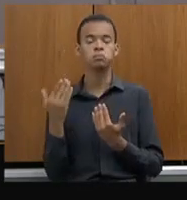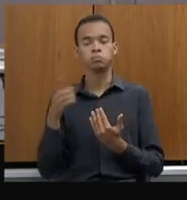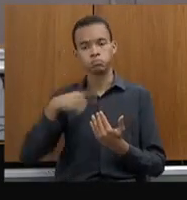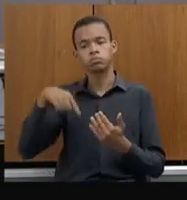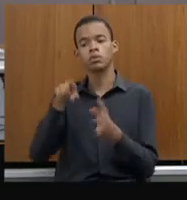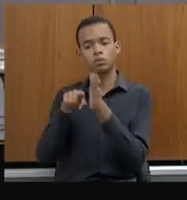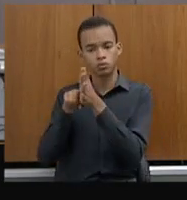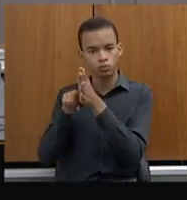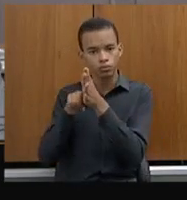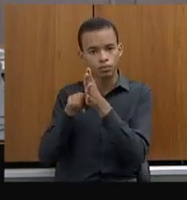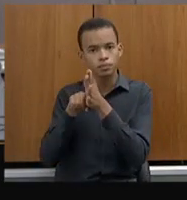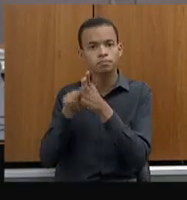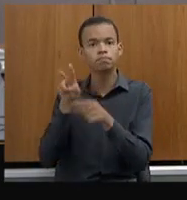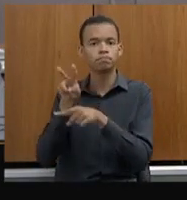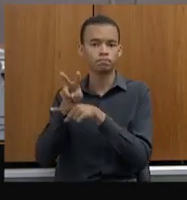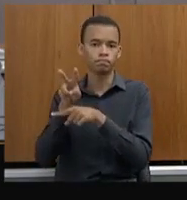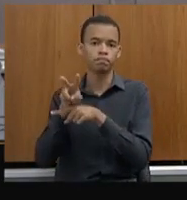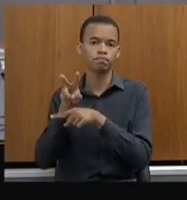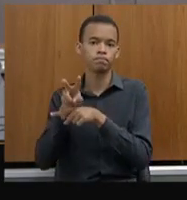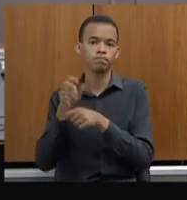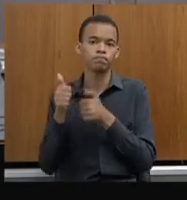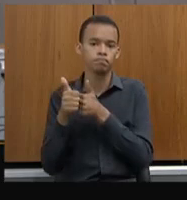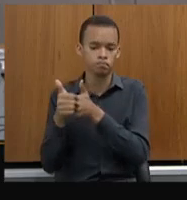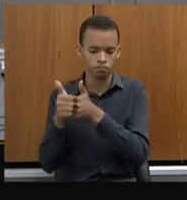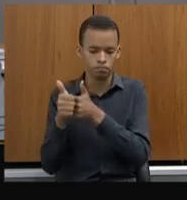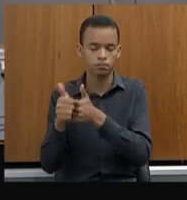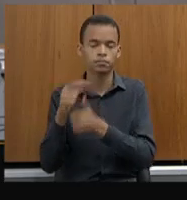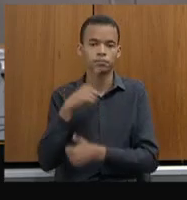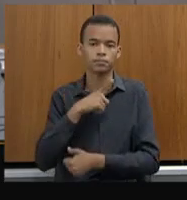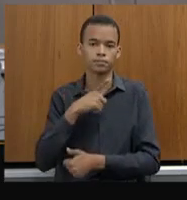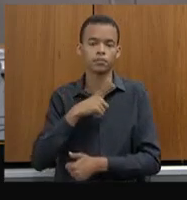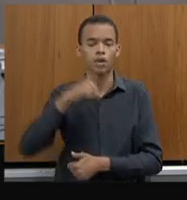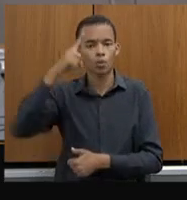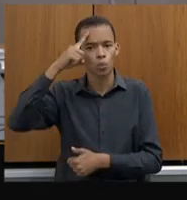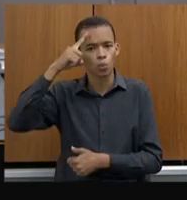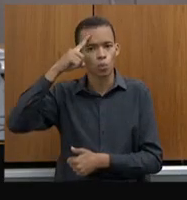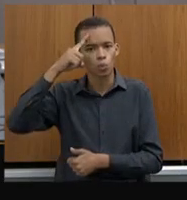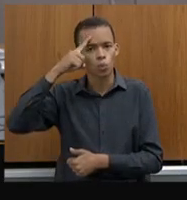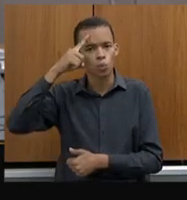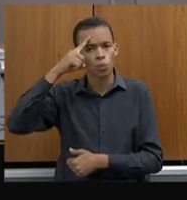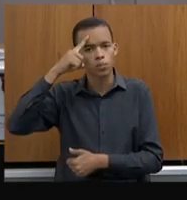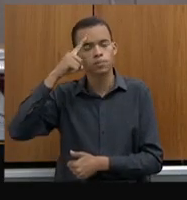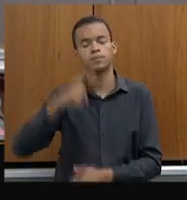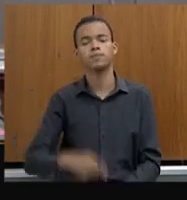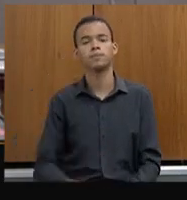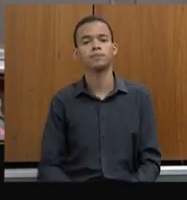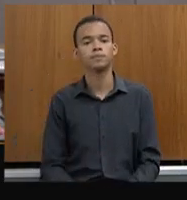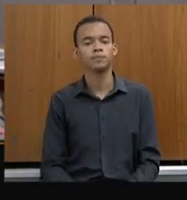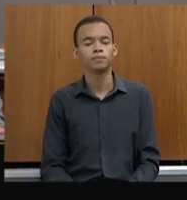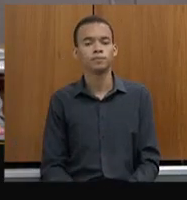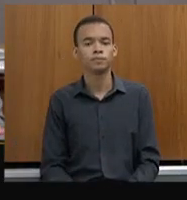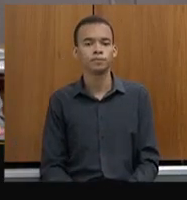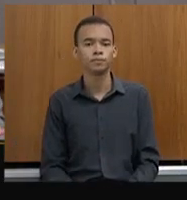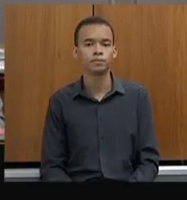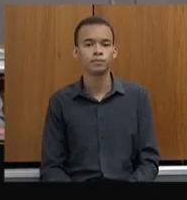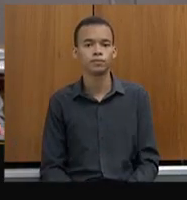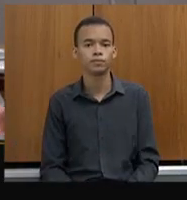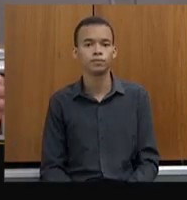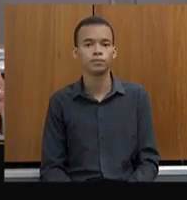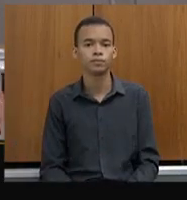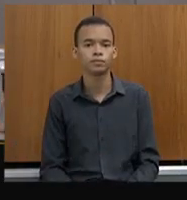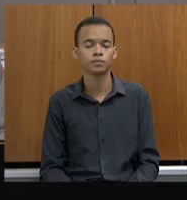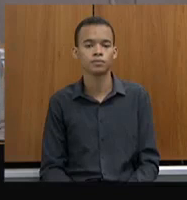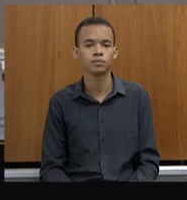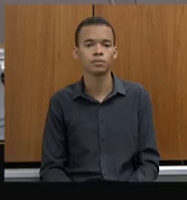estamos acompanhando diariamente. Quero ainda aqui